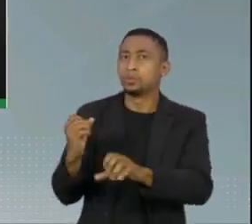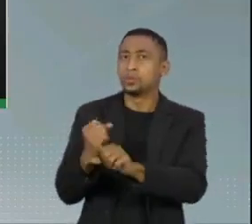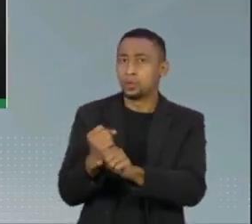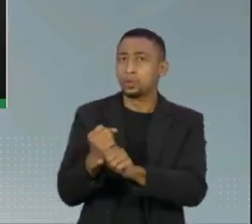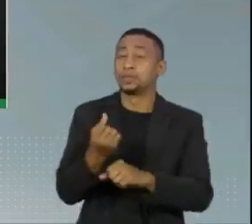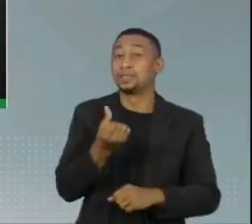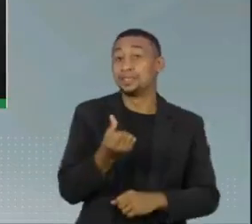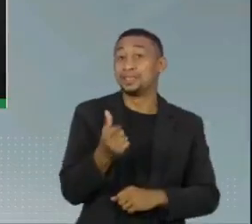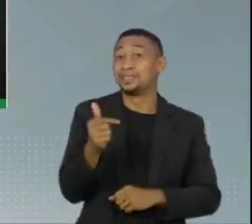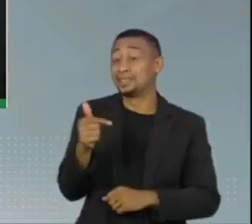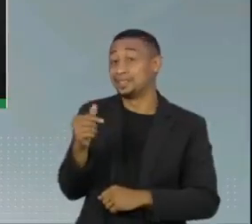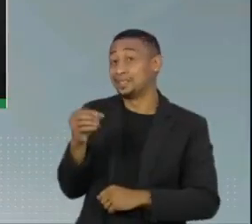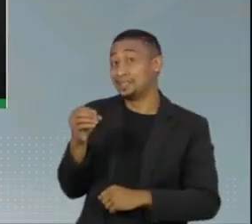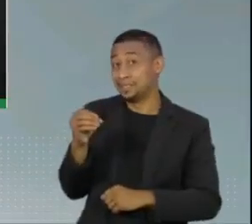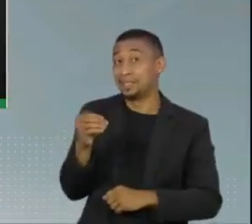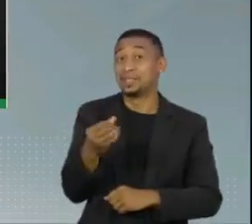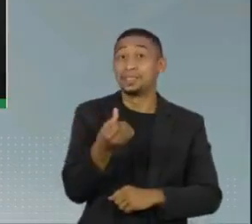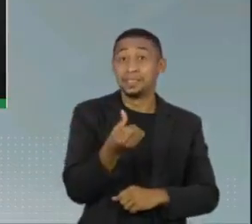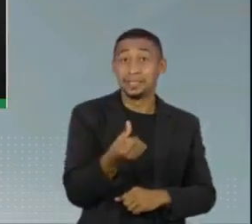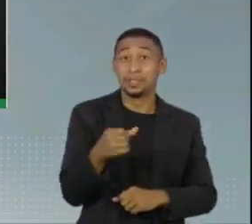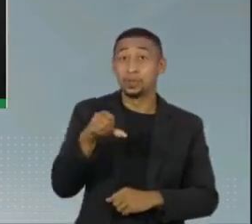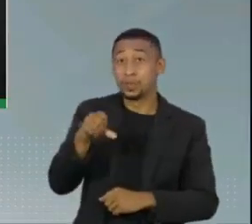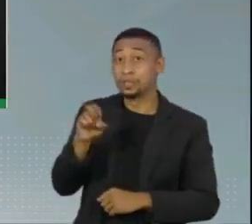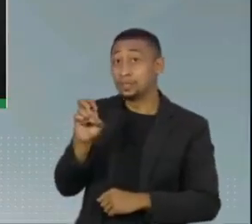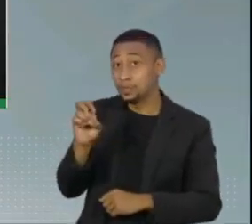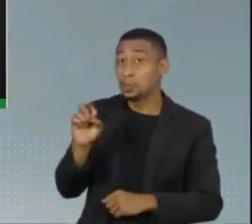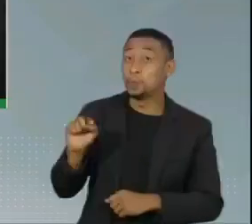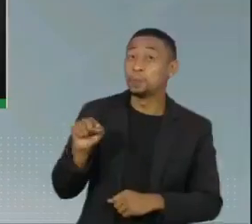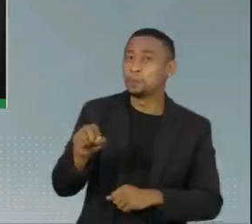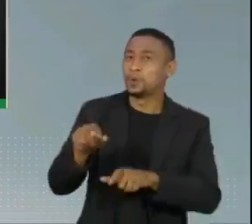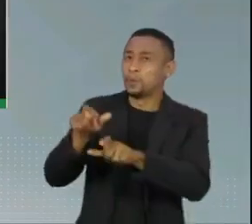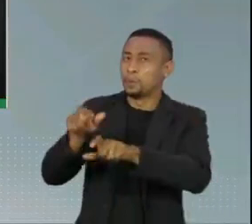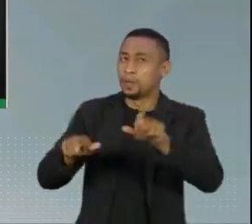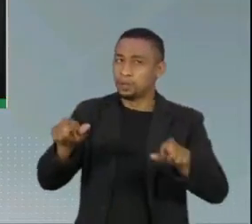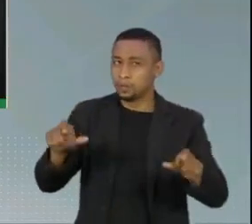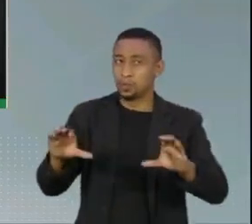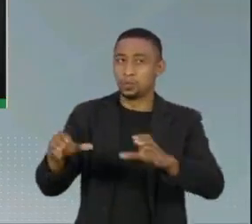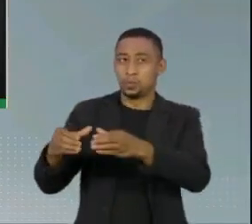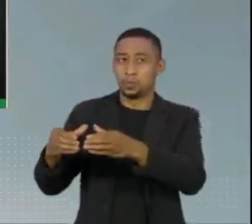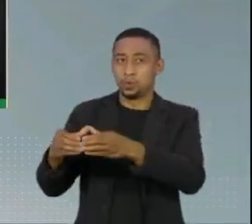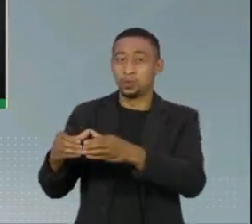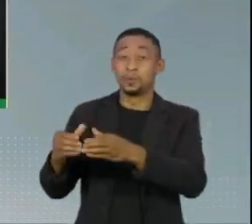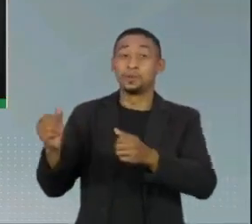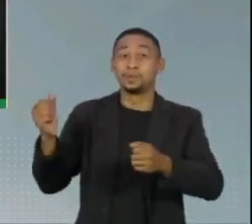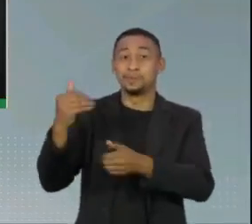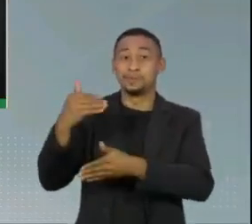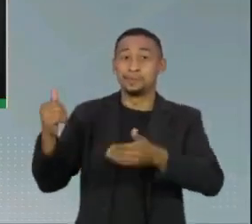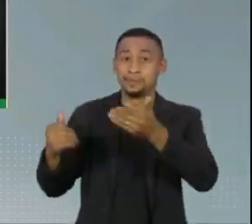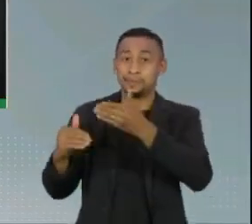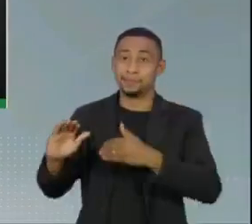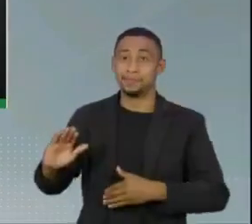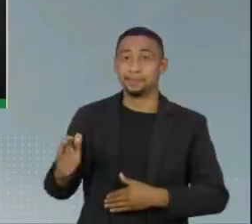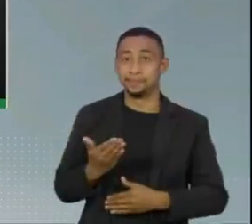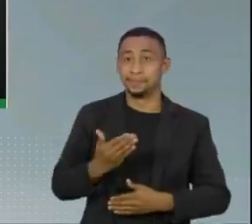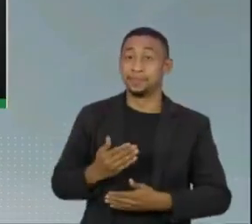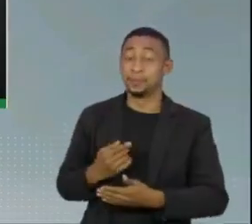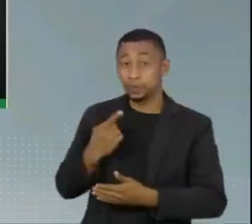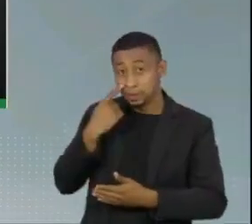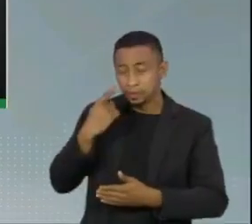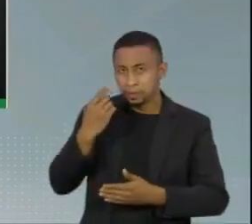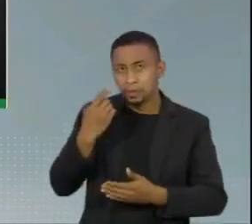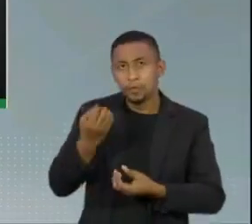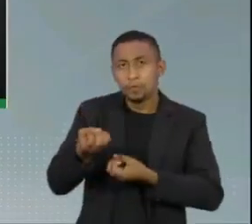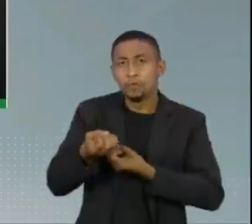maio, 695 mil pessoas. No próximo slide, gente tem, para que vocês possam ter, de forma clara,